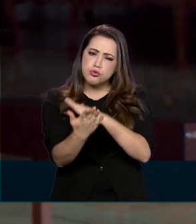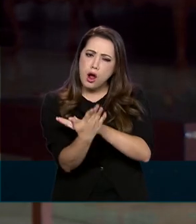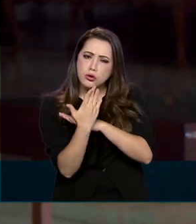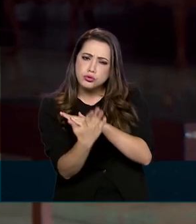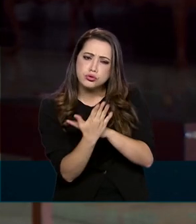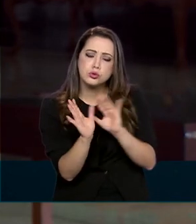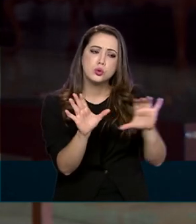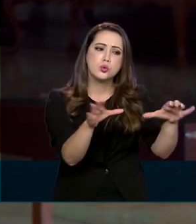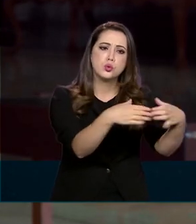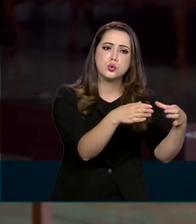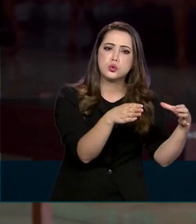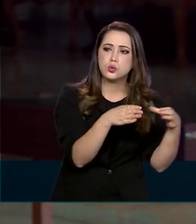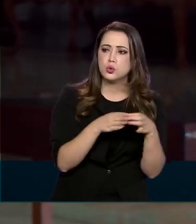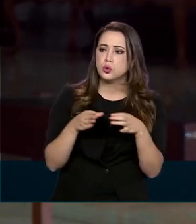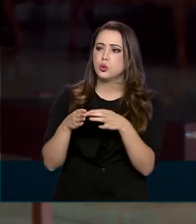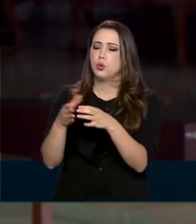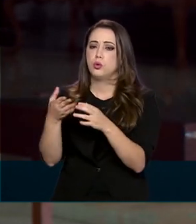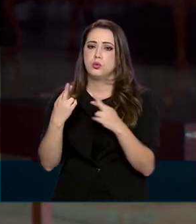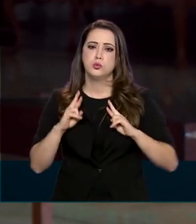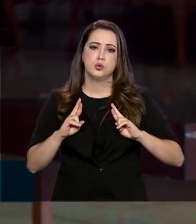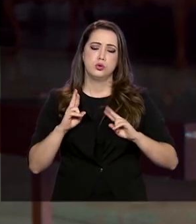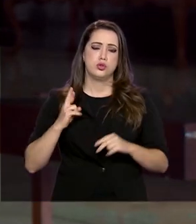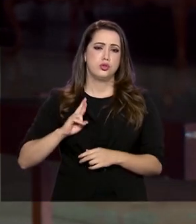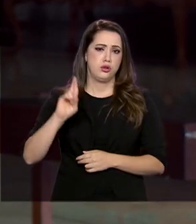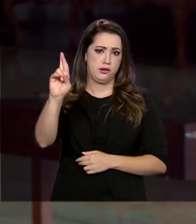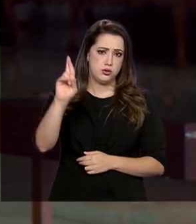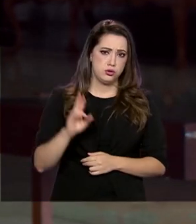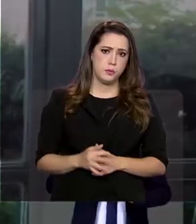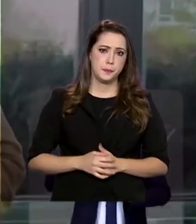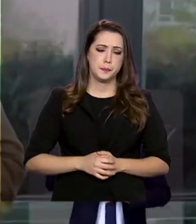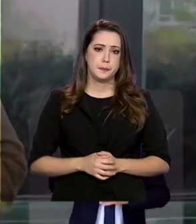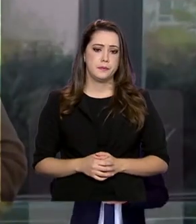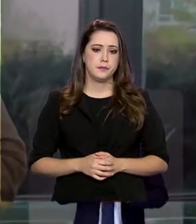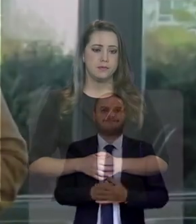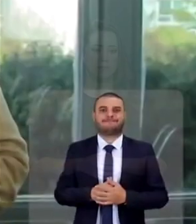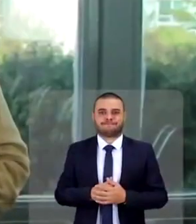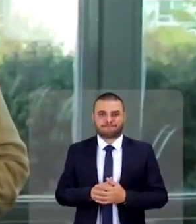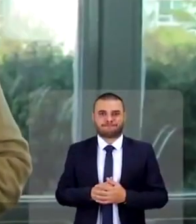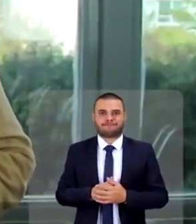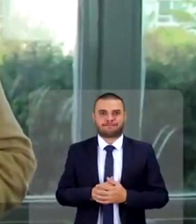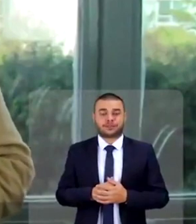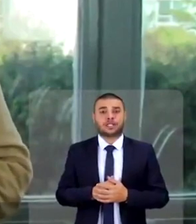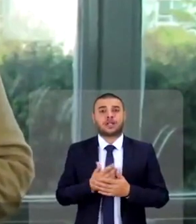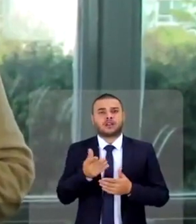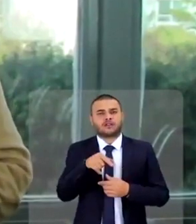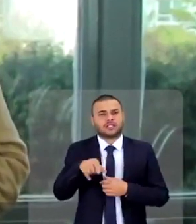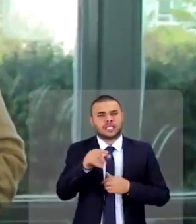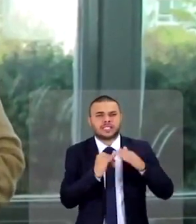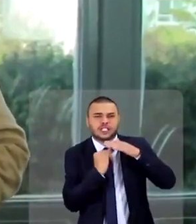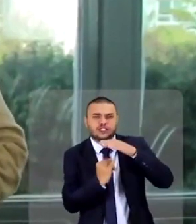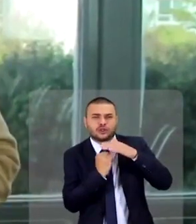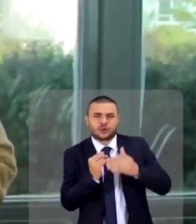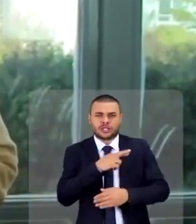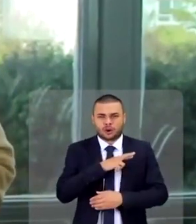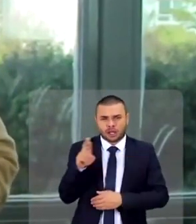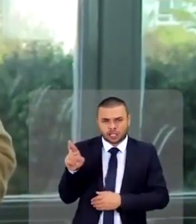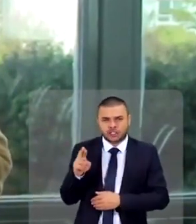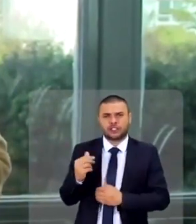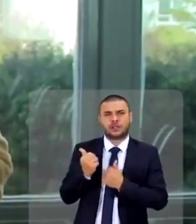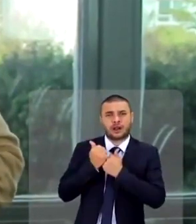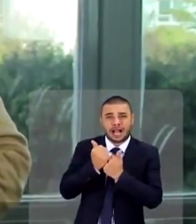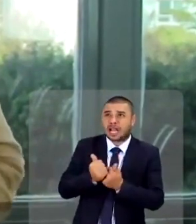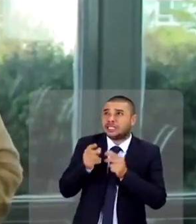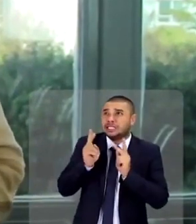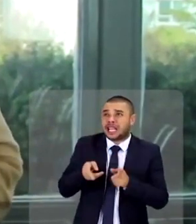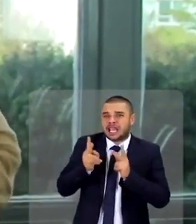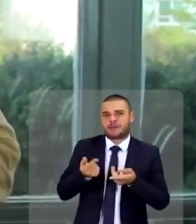das organizações religiosas. Vamos ver. As organizações religiosas sempre foram